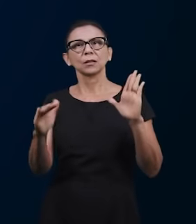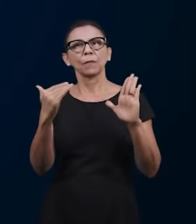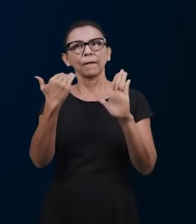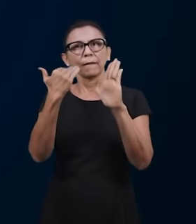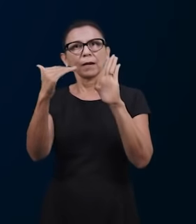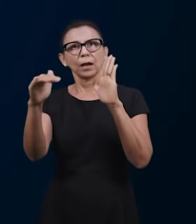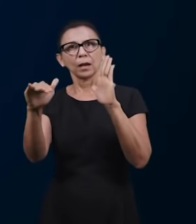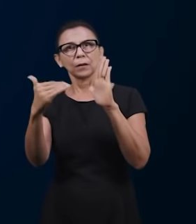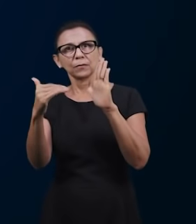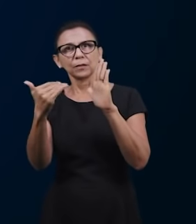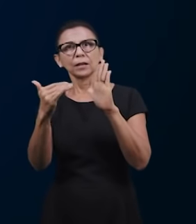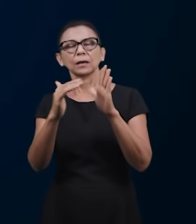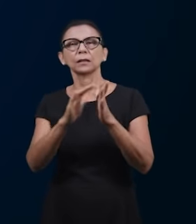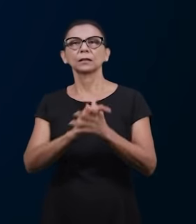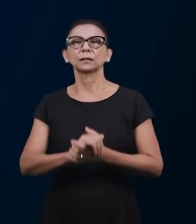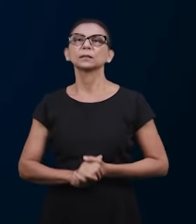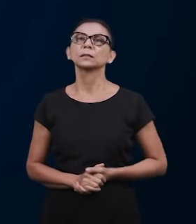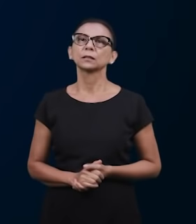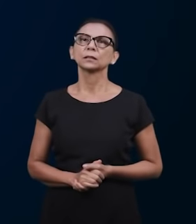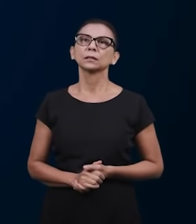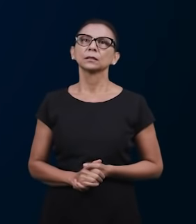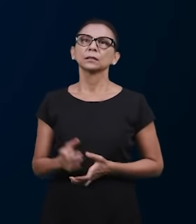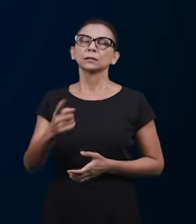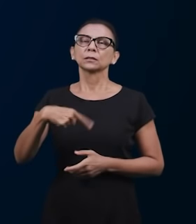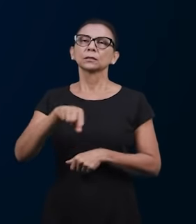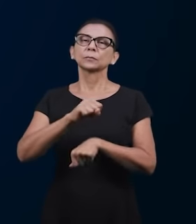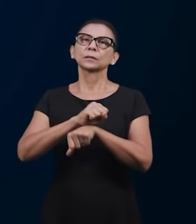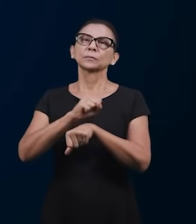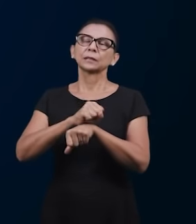temos que esperar